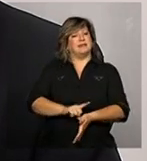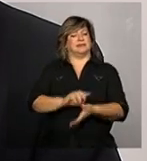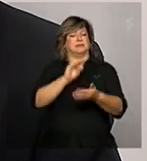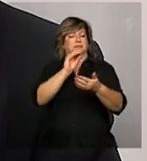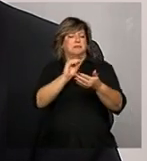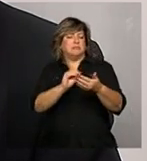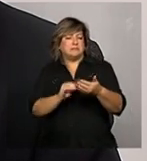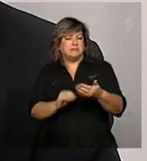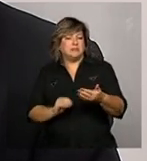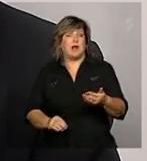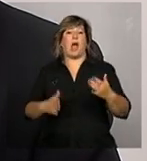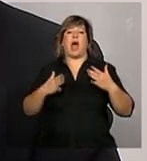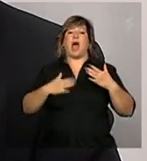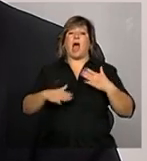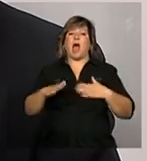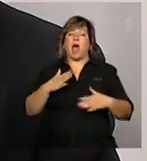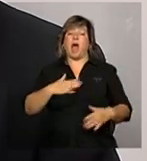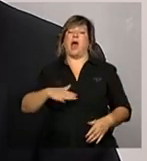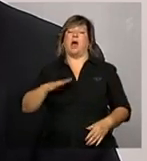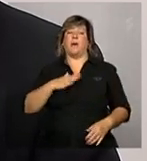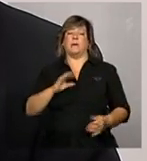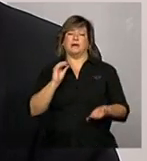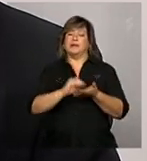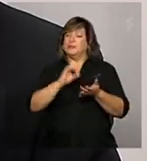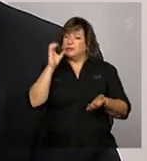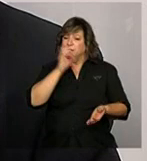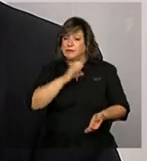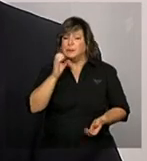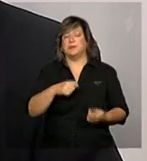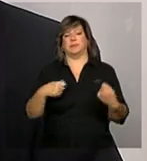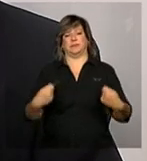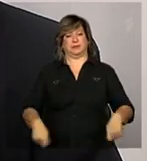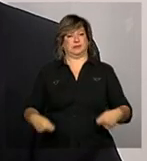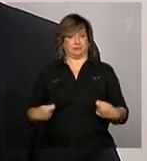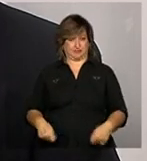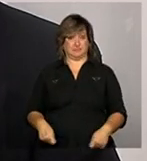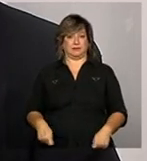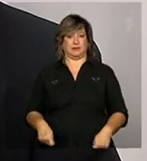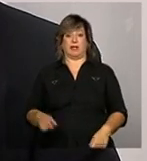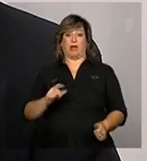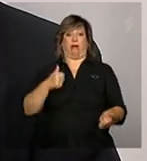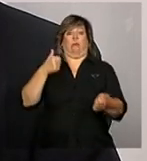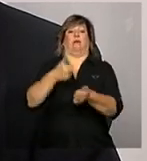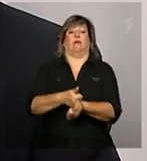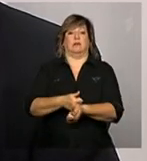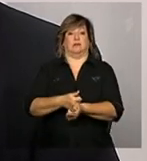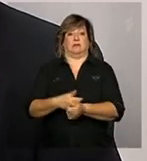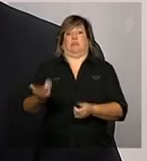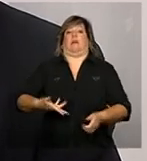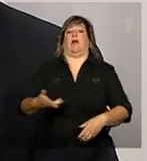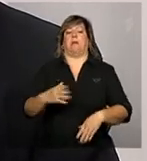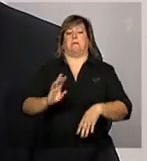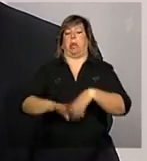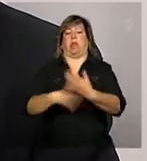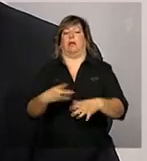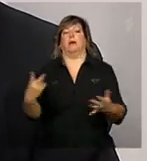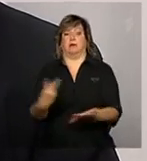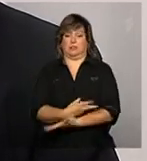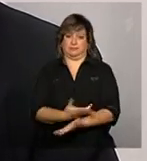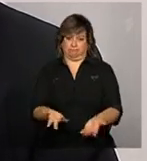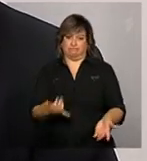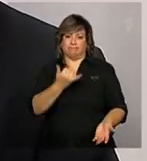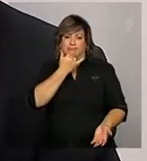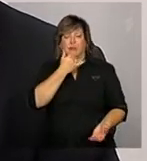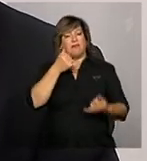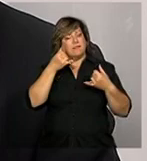preenchimento do demonstrativo o mais breve possível e não deixe para ter problemas lá